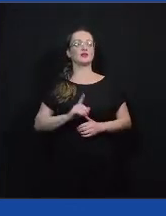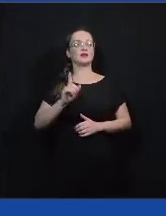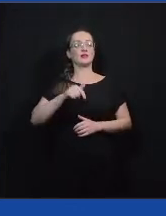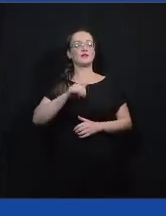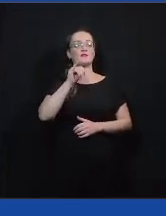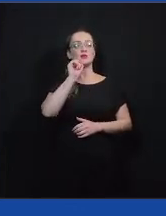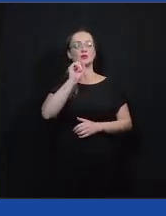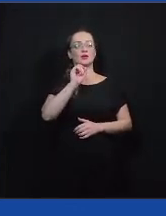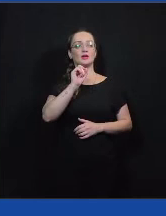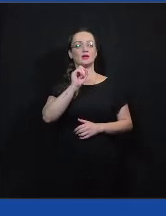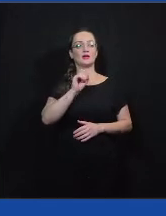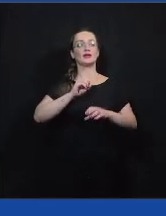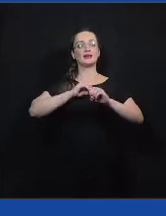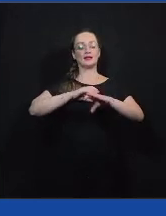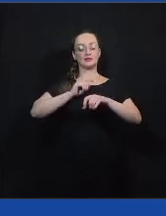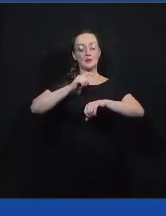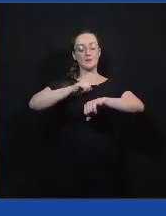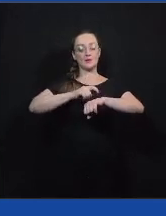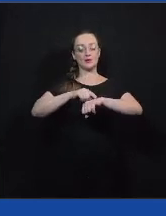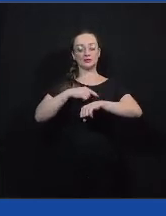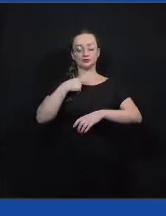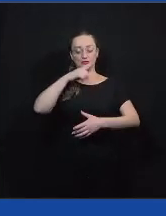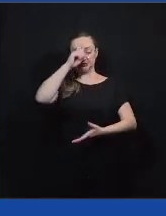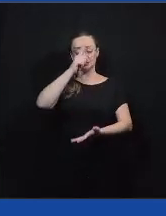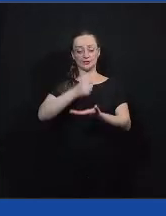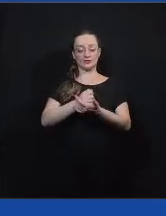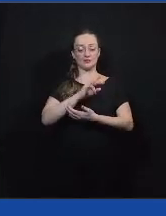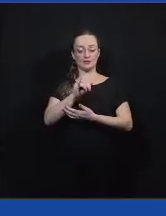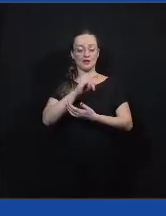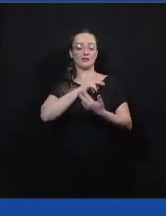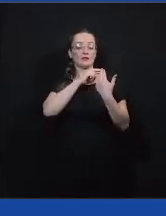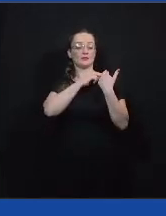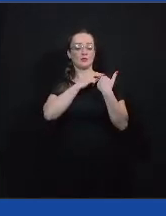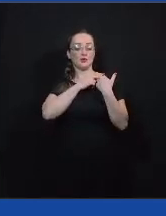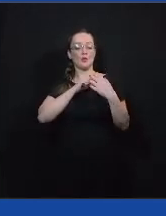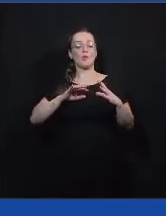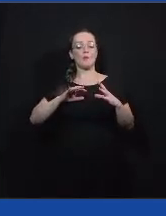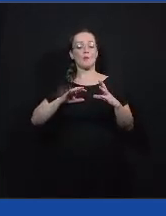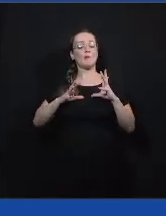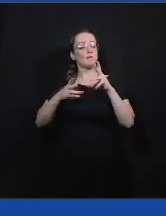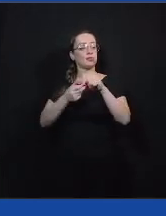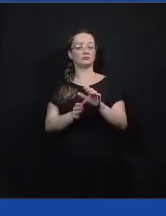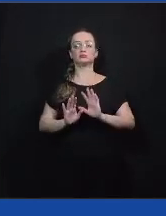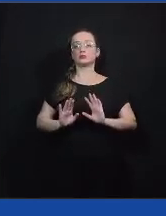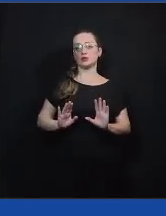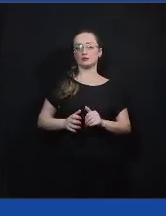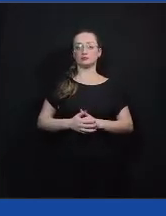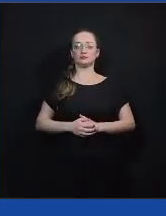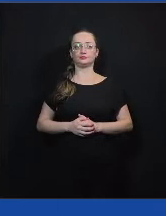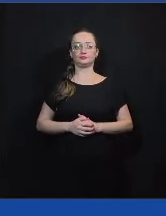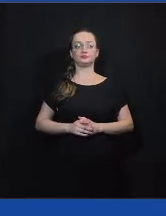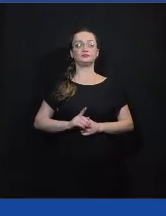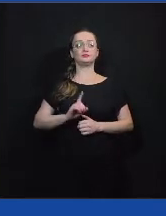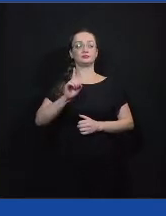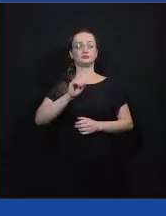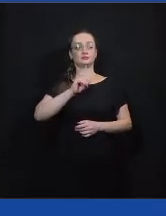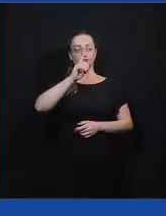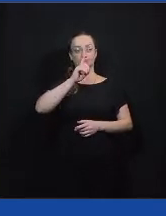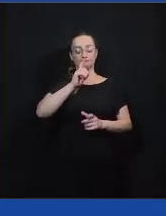que a educação é o momento onde a gente decide se a gente vai ter responsabilidade com o mundo ou não. E uma das definições da palavra